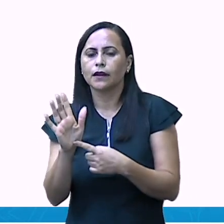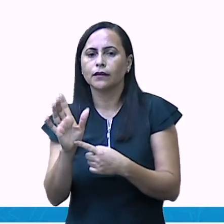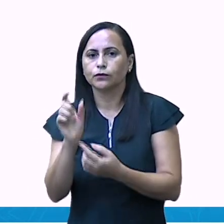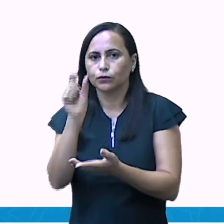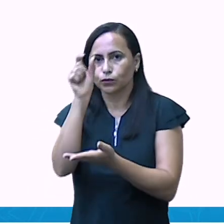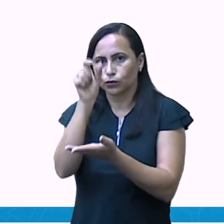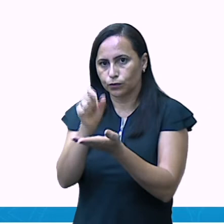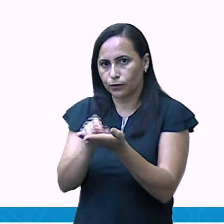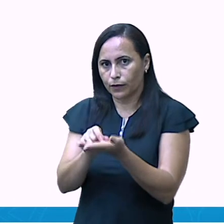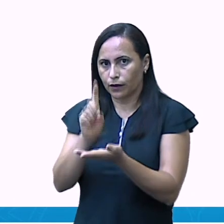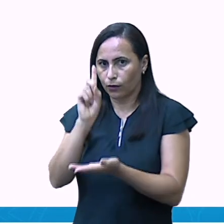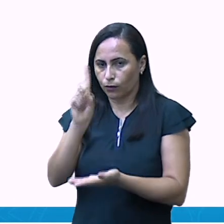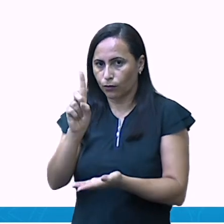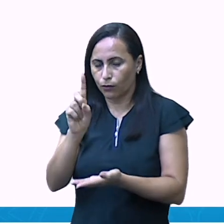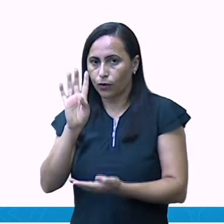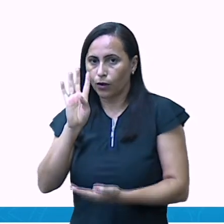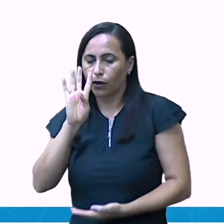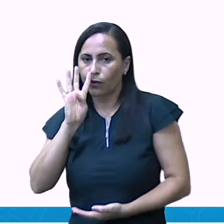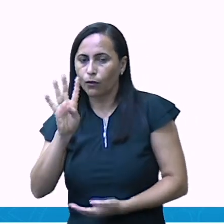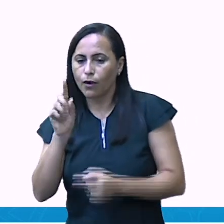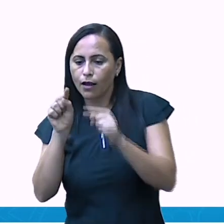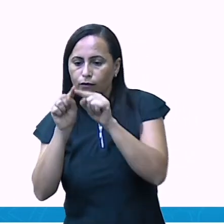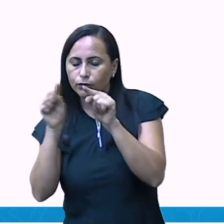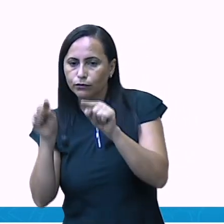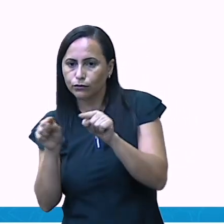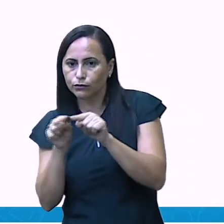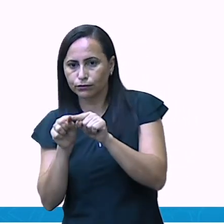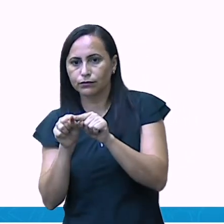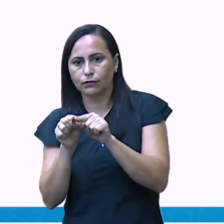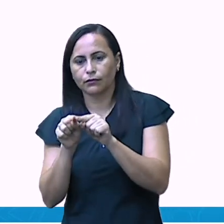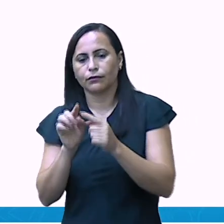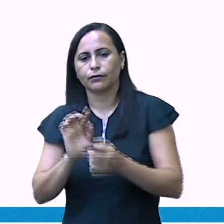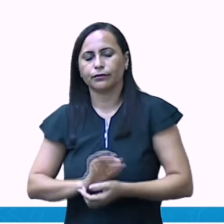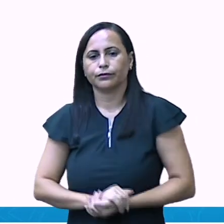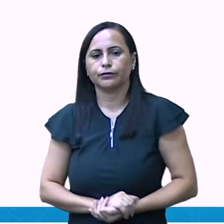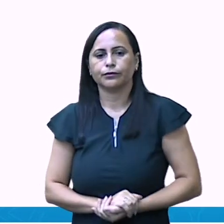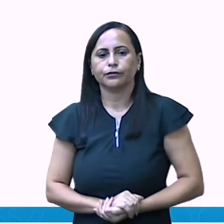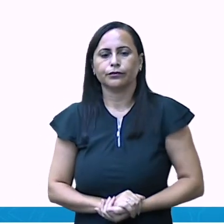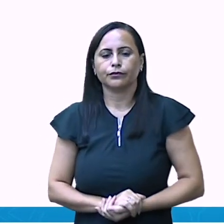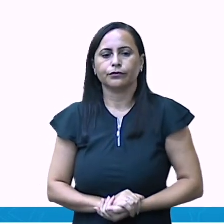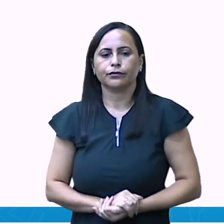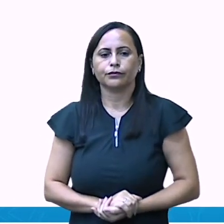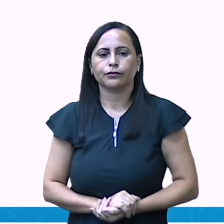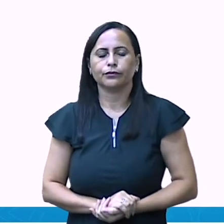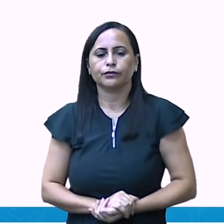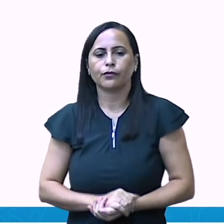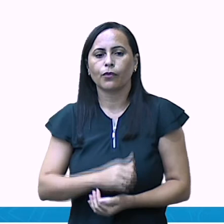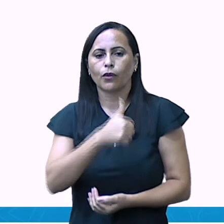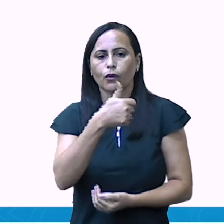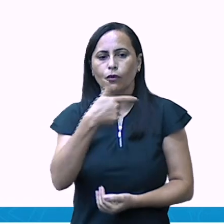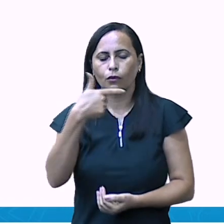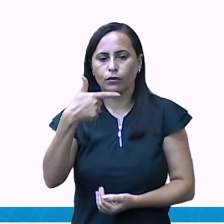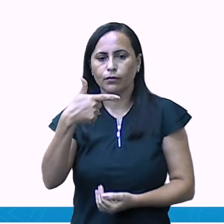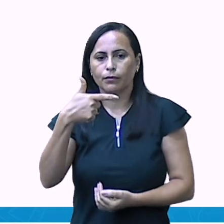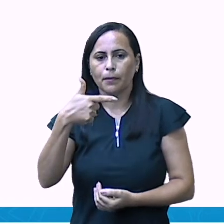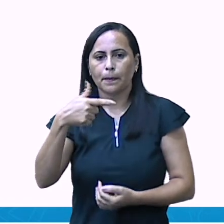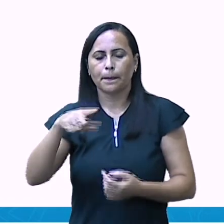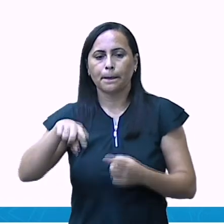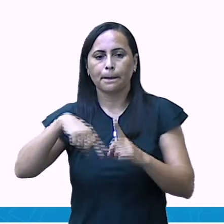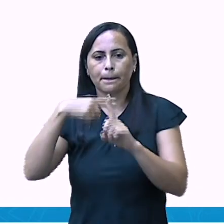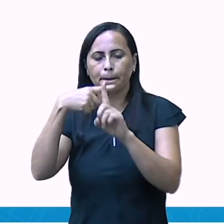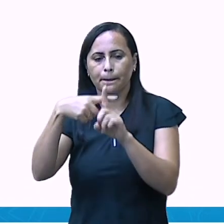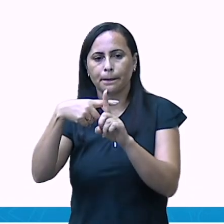barrinha e quatro cubinhos. Quatorze. Na operação, doze